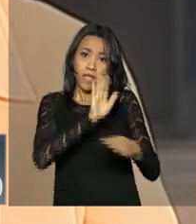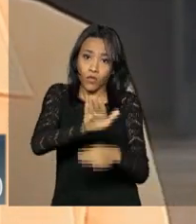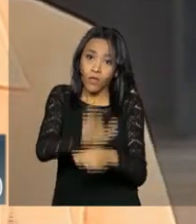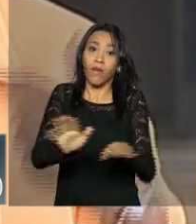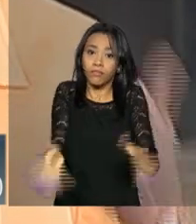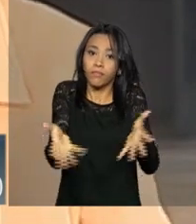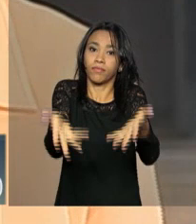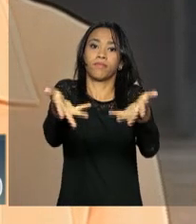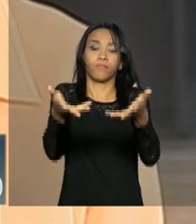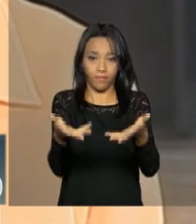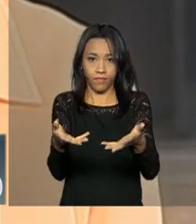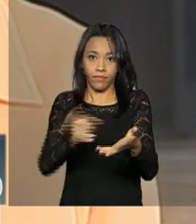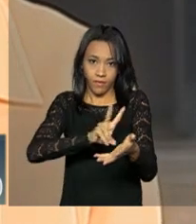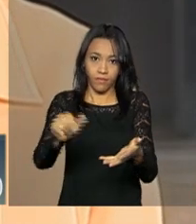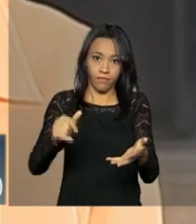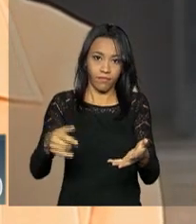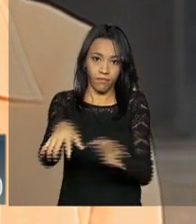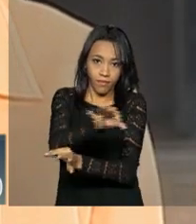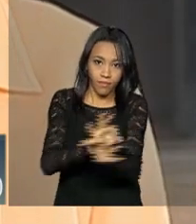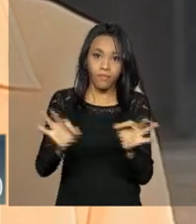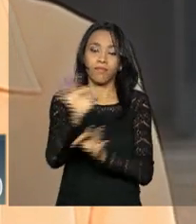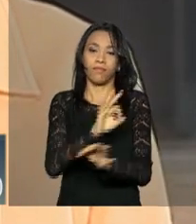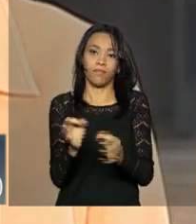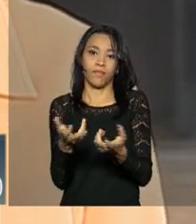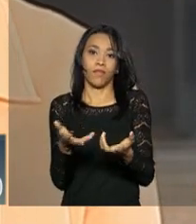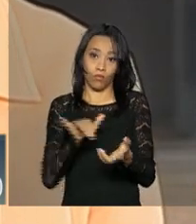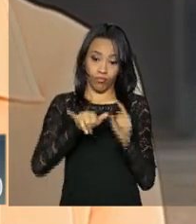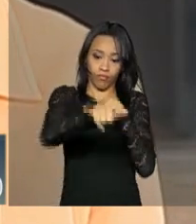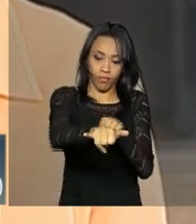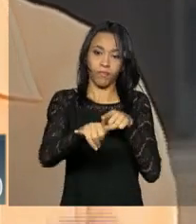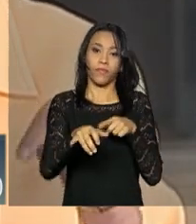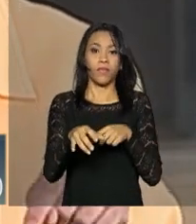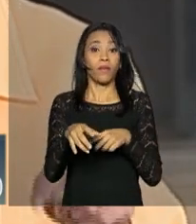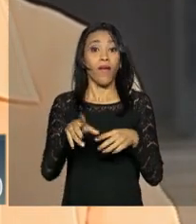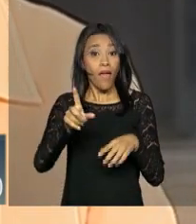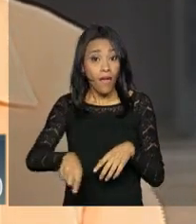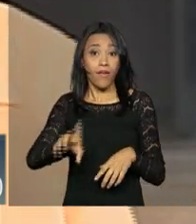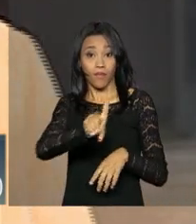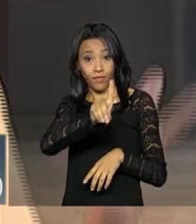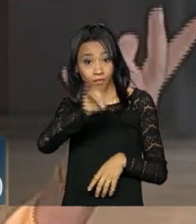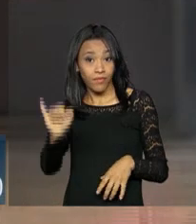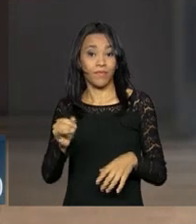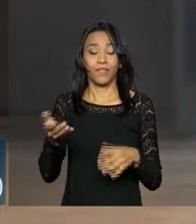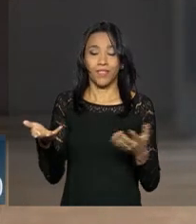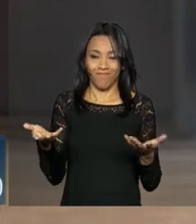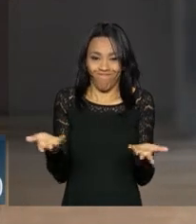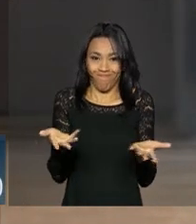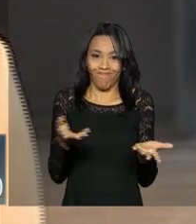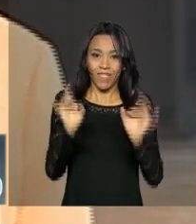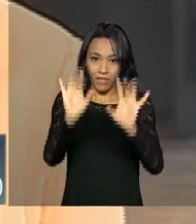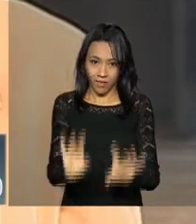seu desenvolvimento, que participarão da sua produção. Então, eu acredito que é um momento bastante especial, acho que